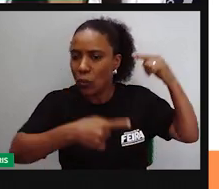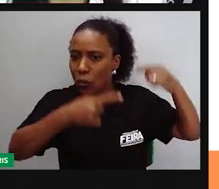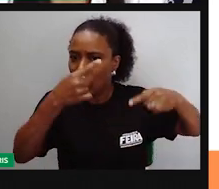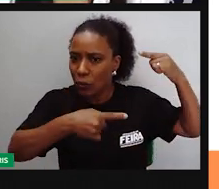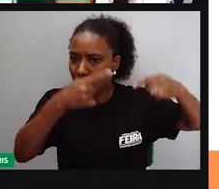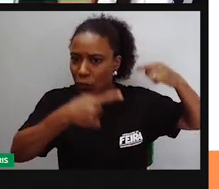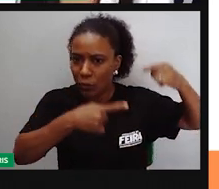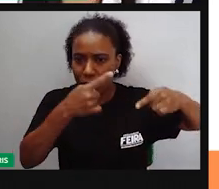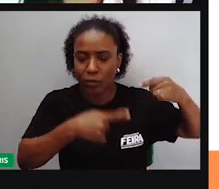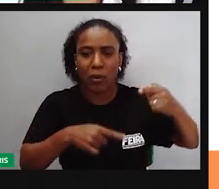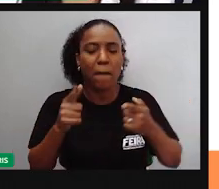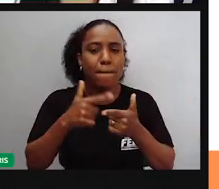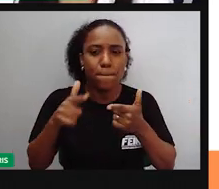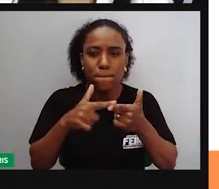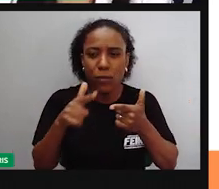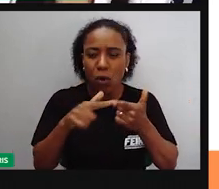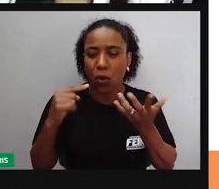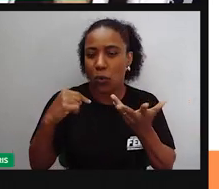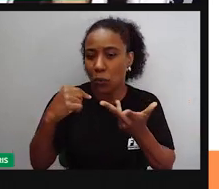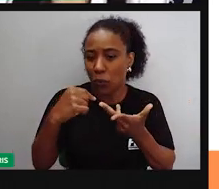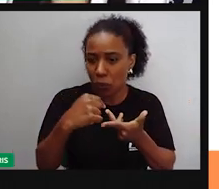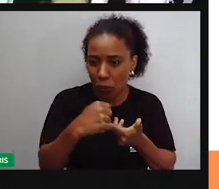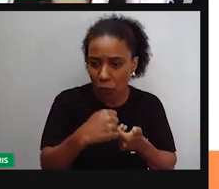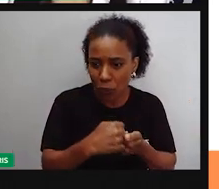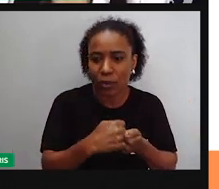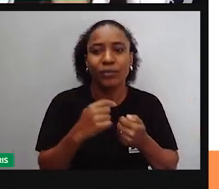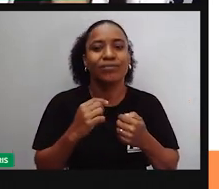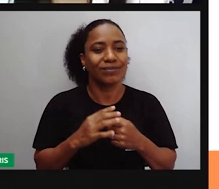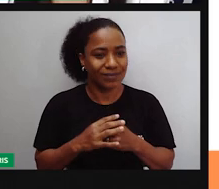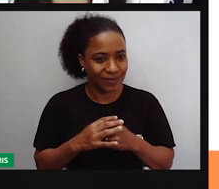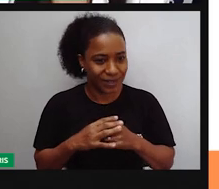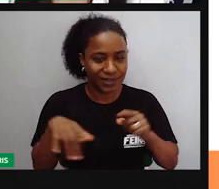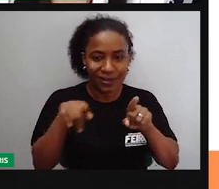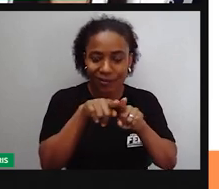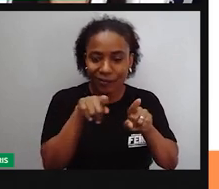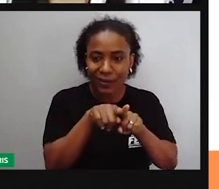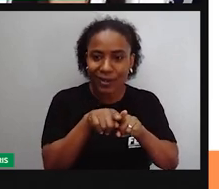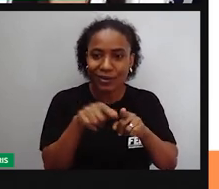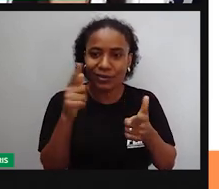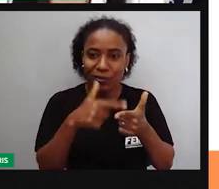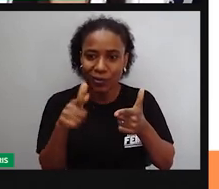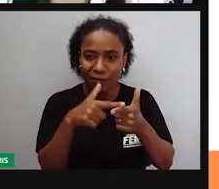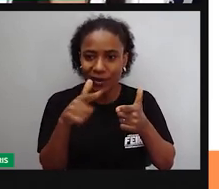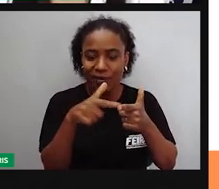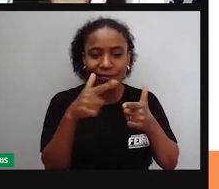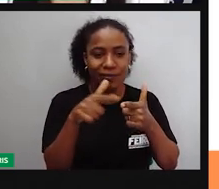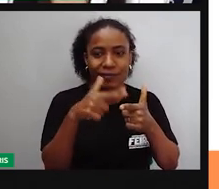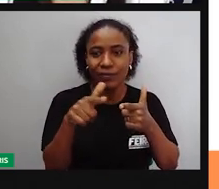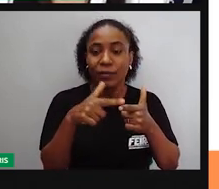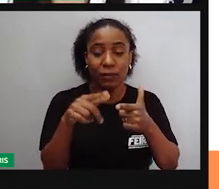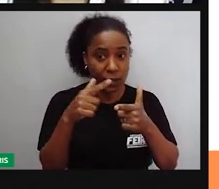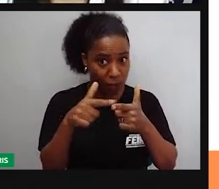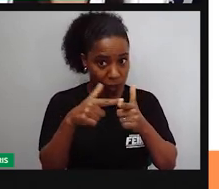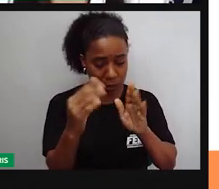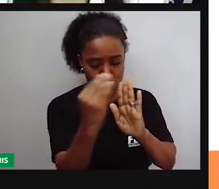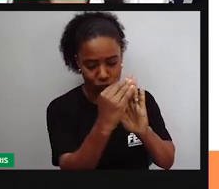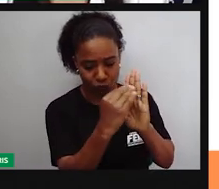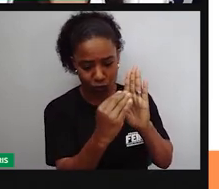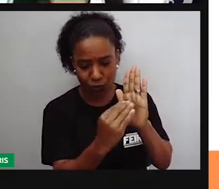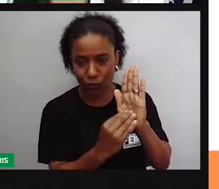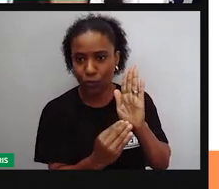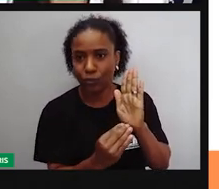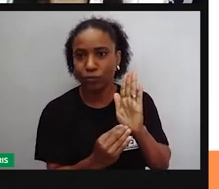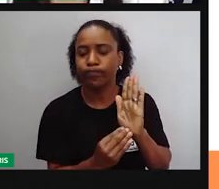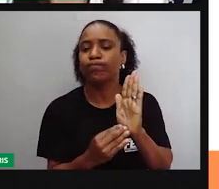problemas, as dificuldades e de levar esses problemas para que os poder público possam